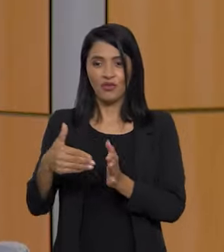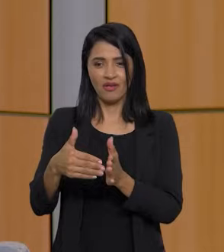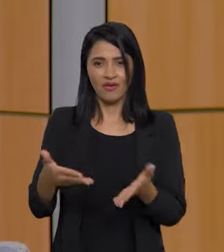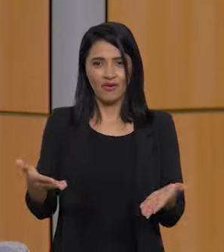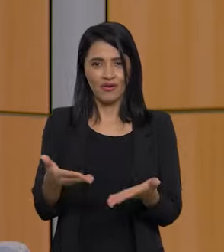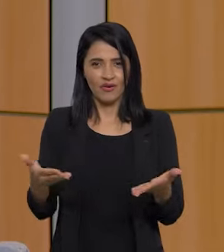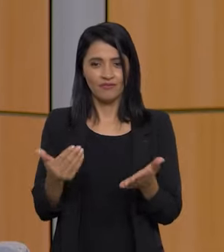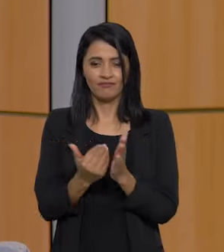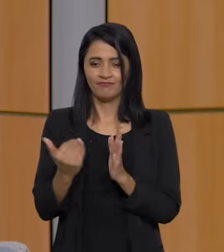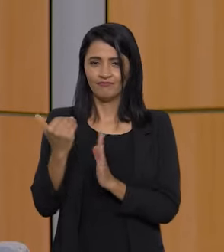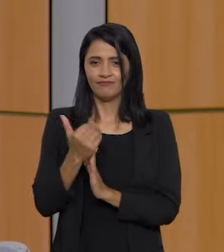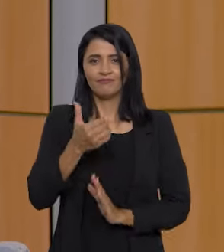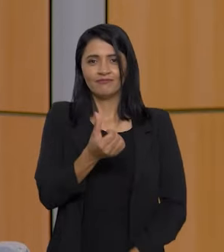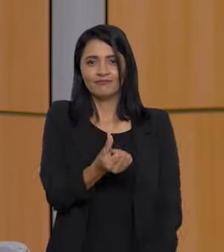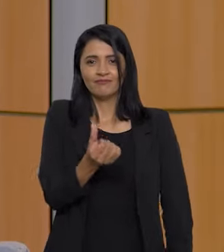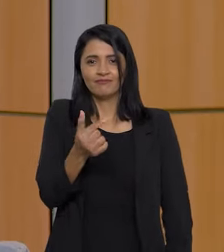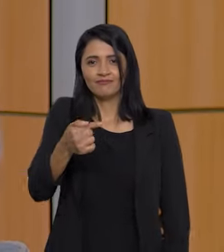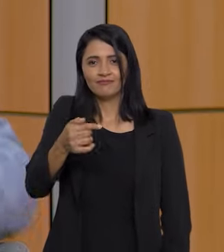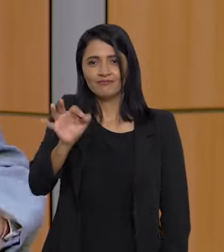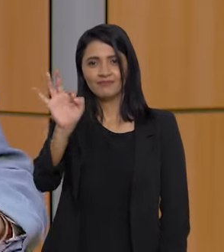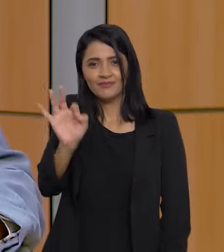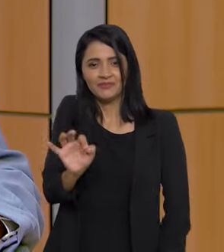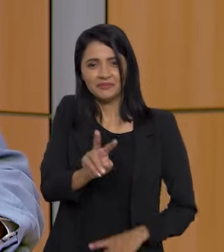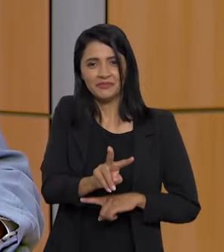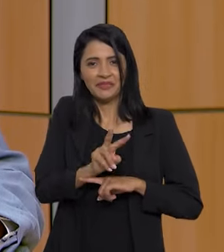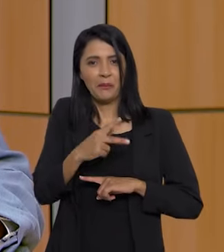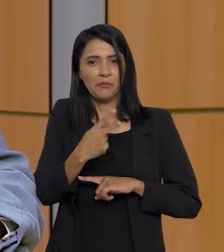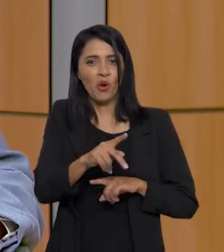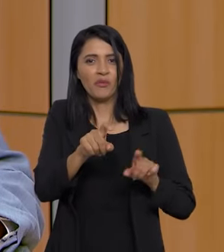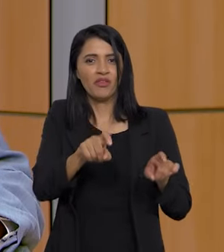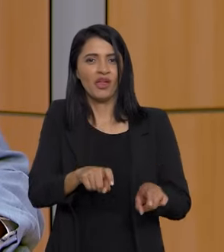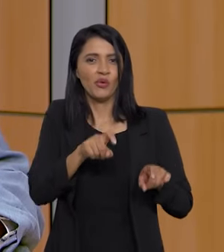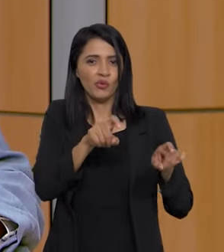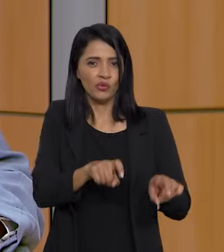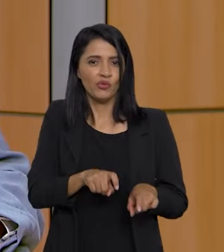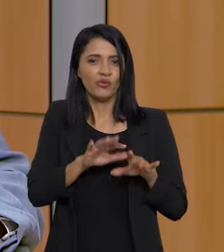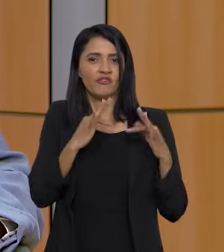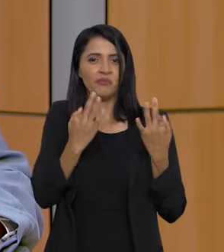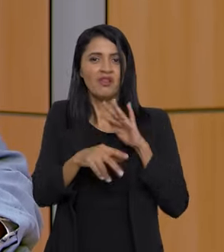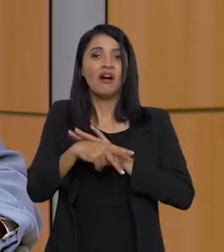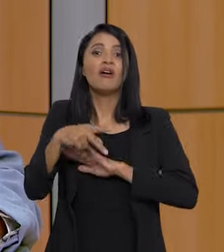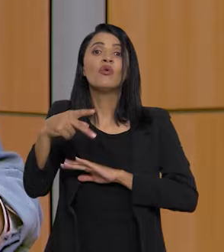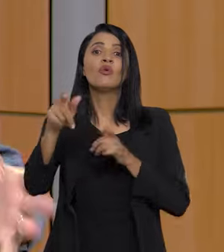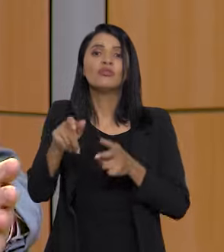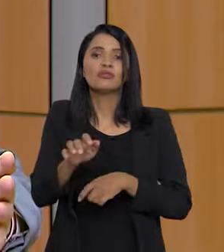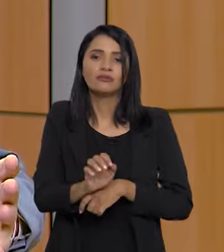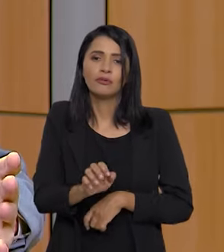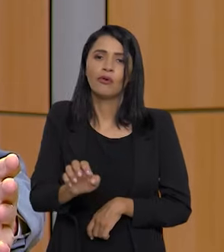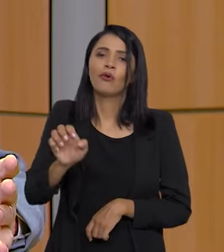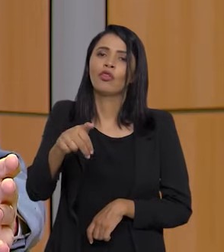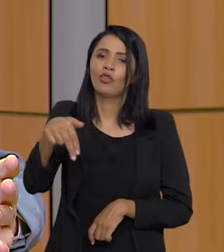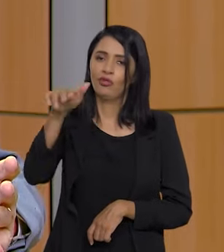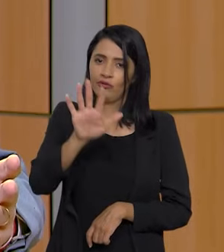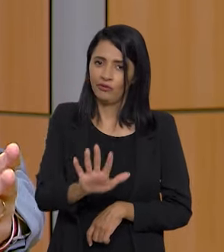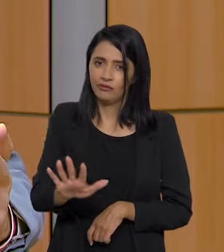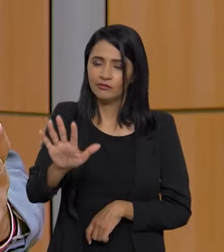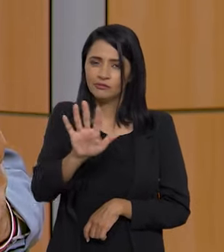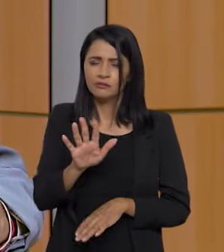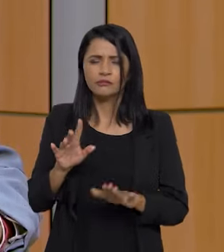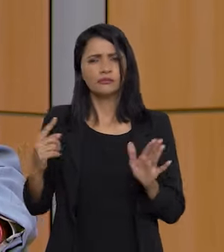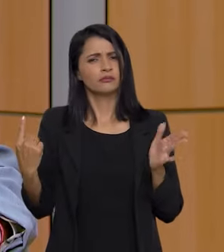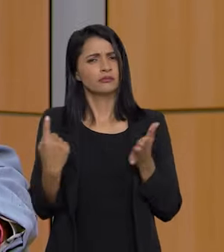aumentamos em 67% o financiamento da agricultura familiar no Nordeste. Mas nós nos perguntávamos,